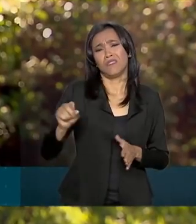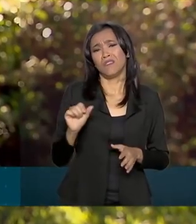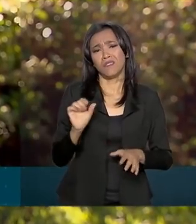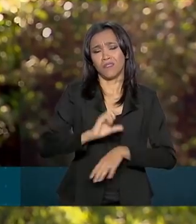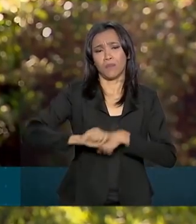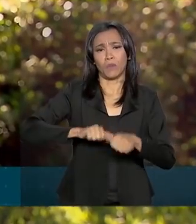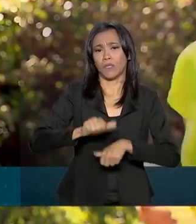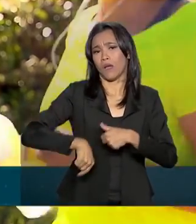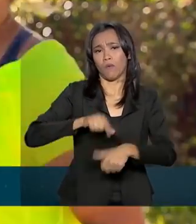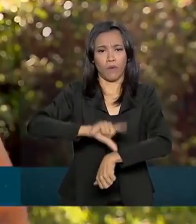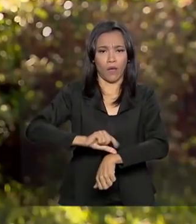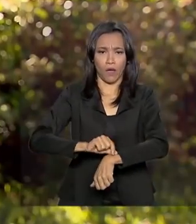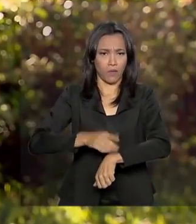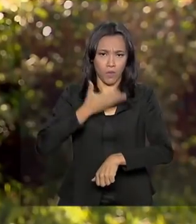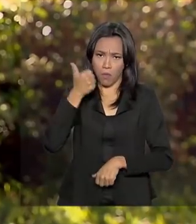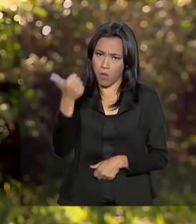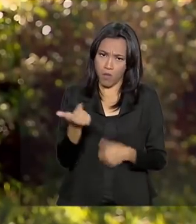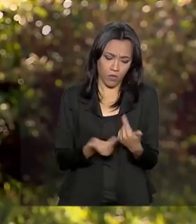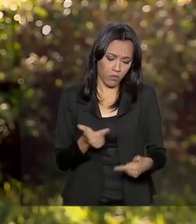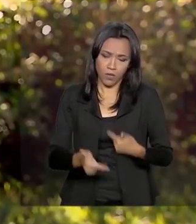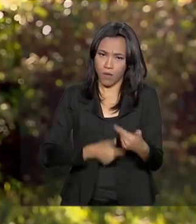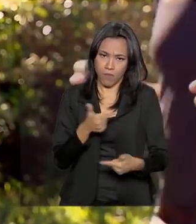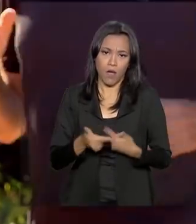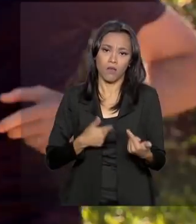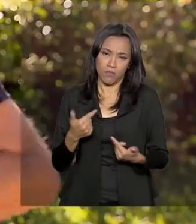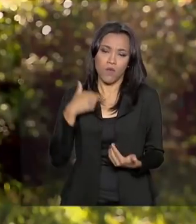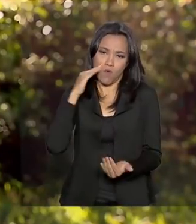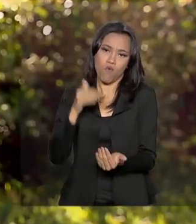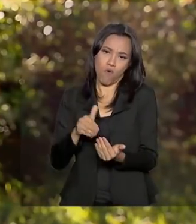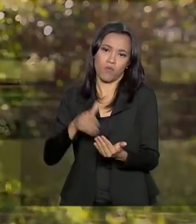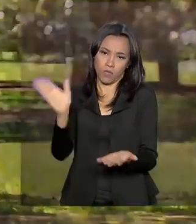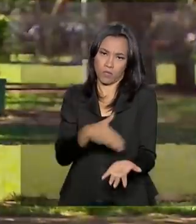roteiro, a gente produz muito mais. Eu sou a favor, bastante a favor.